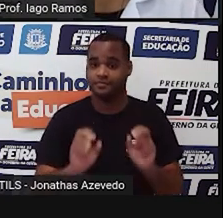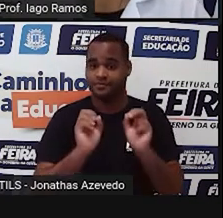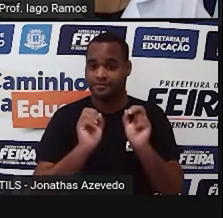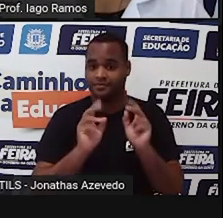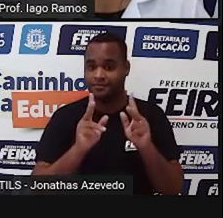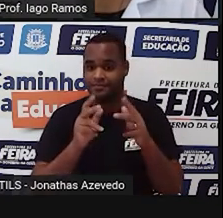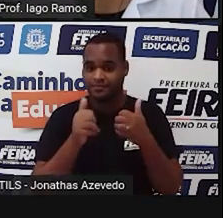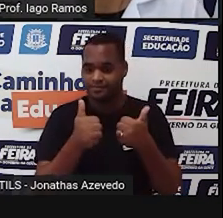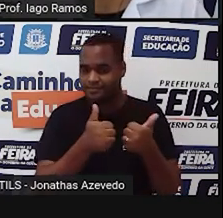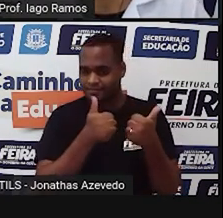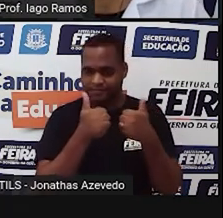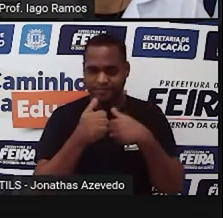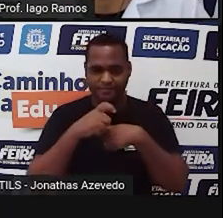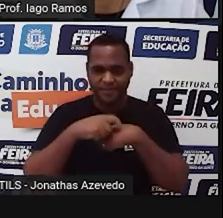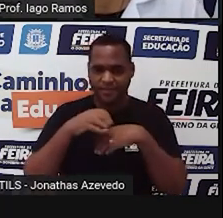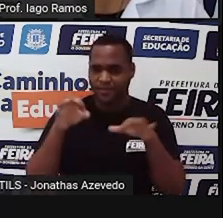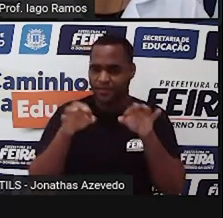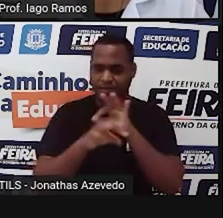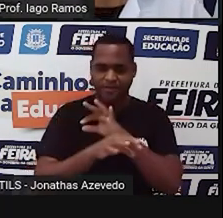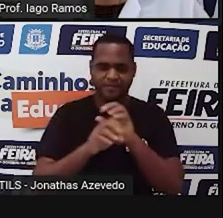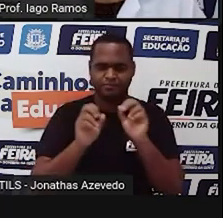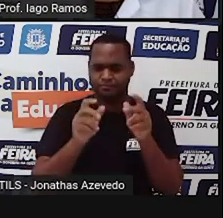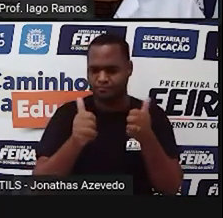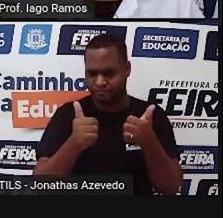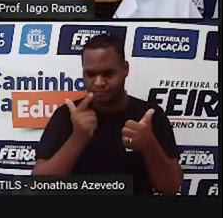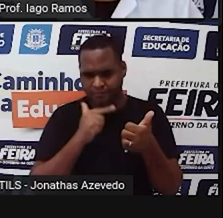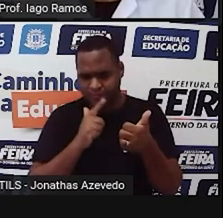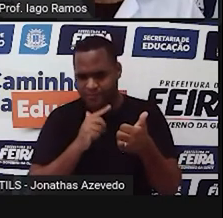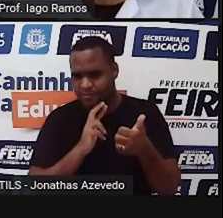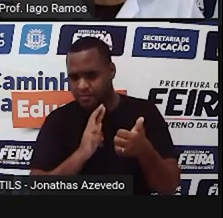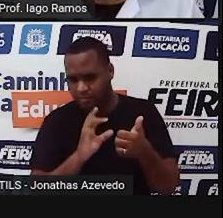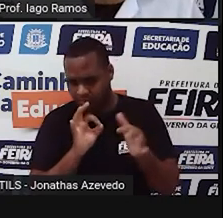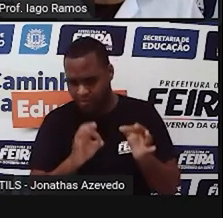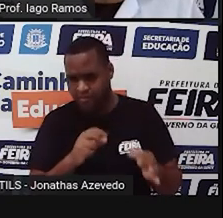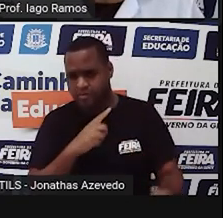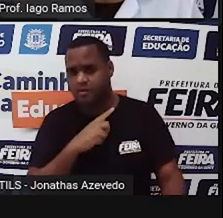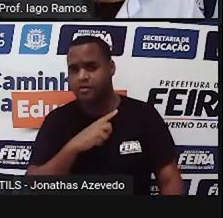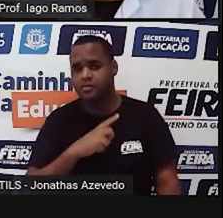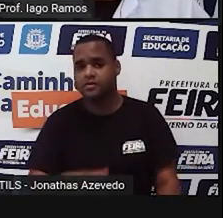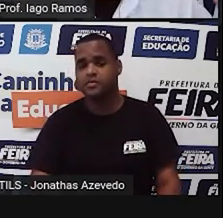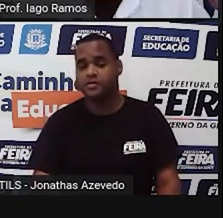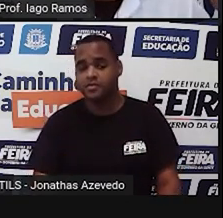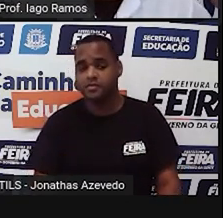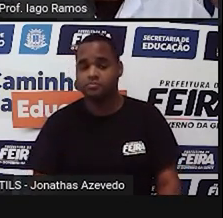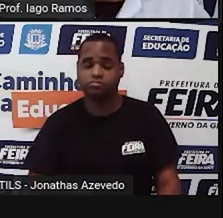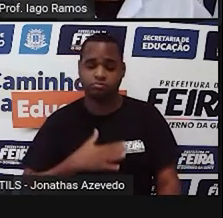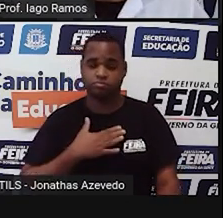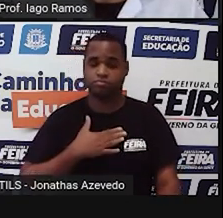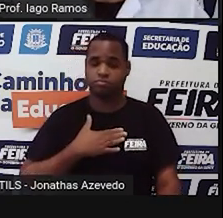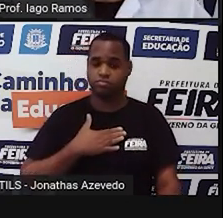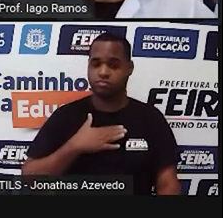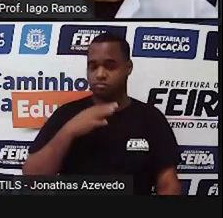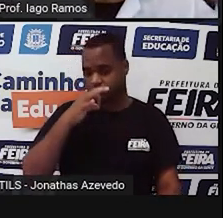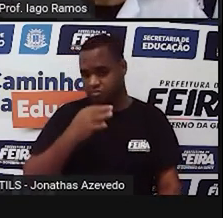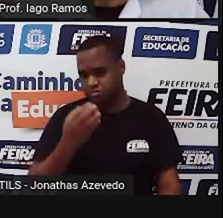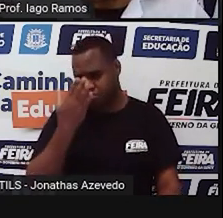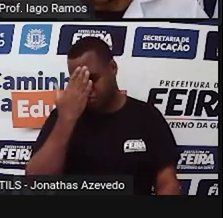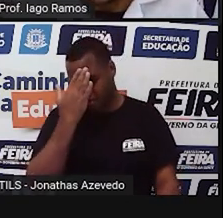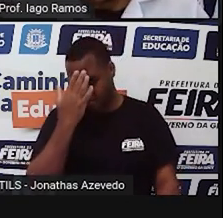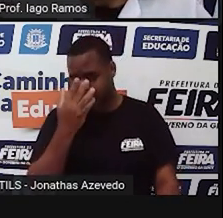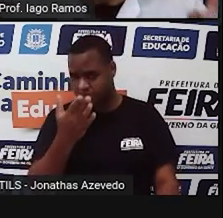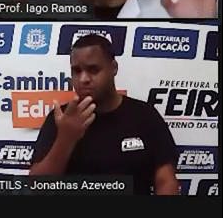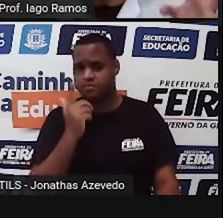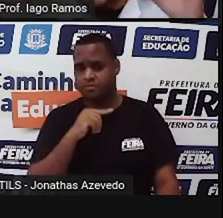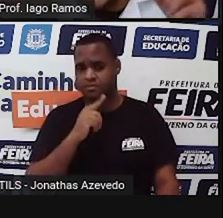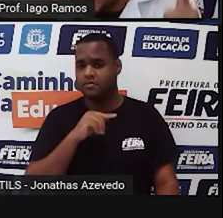prontinho, tempo finalizado. E aí, você conseguiu fazer? Bom, eu tenho certeza que sim